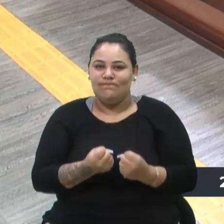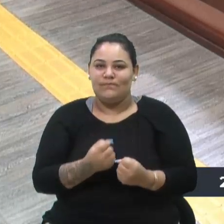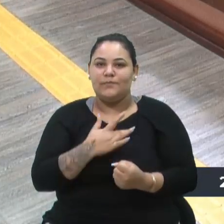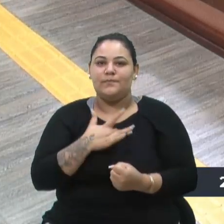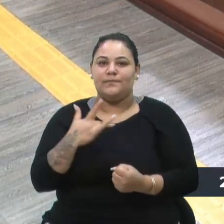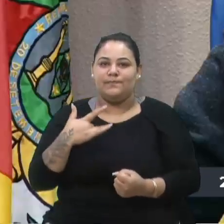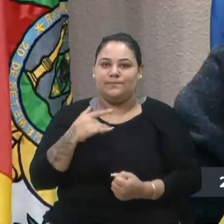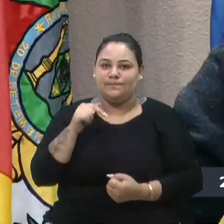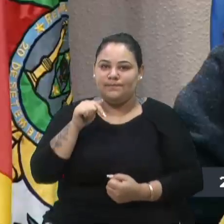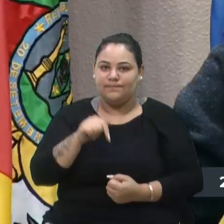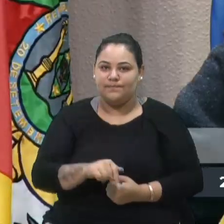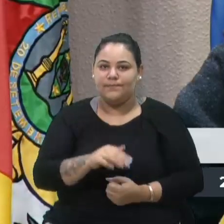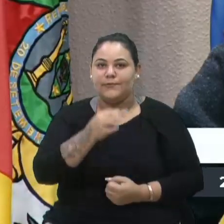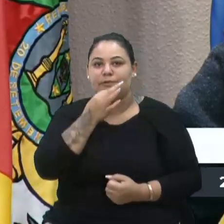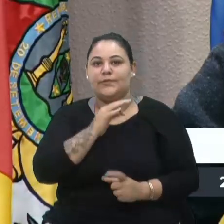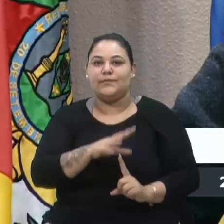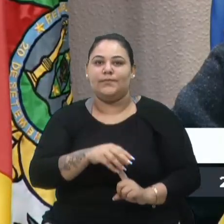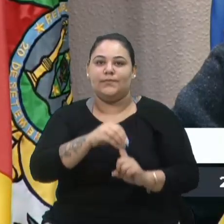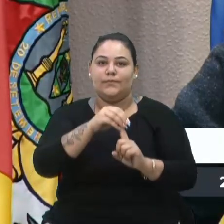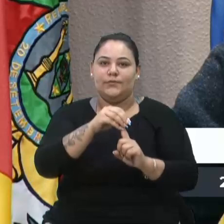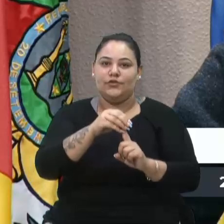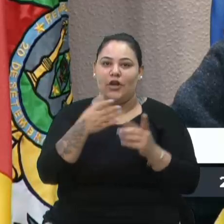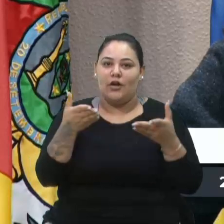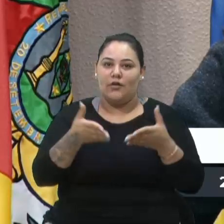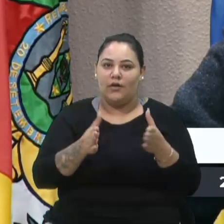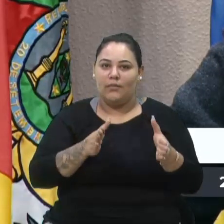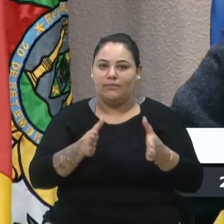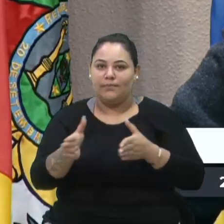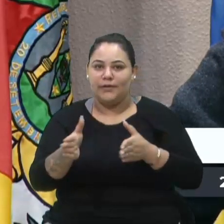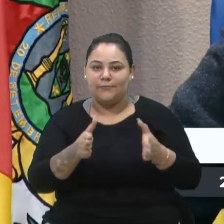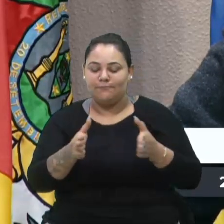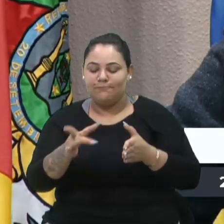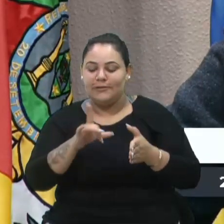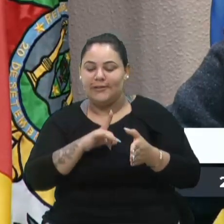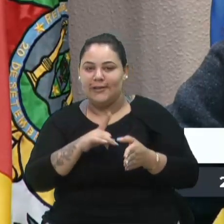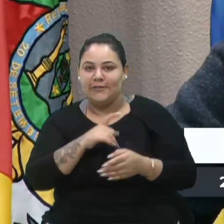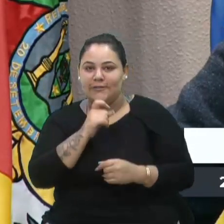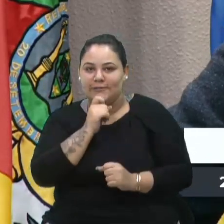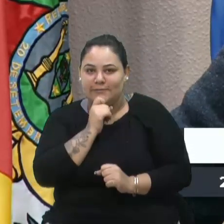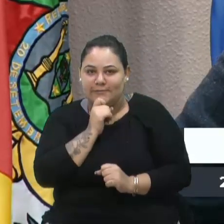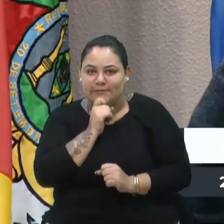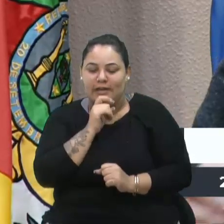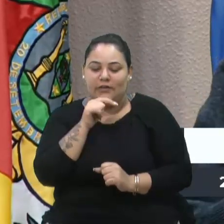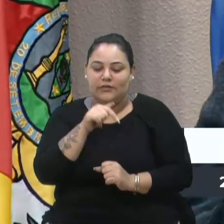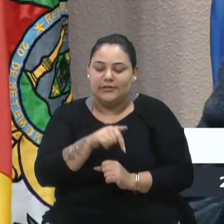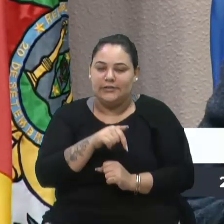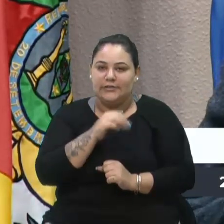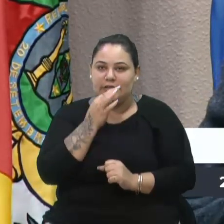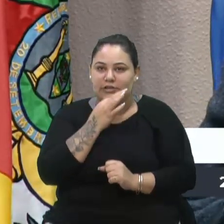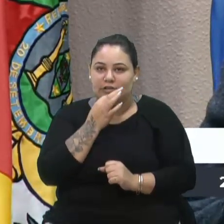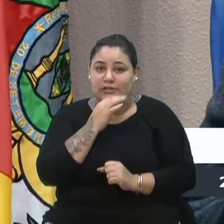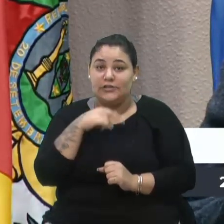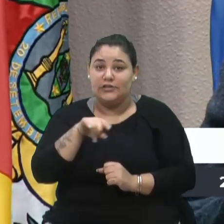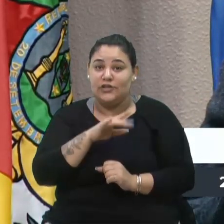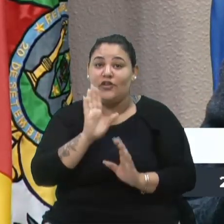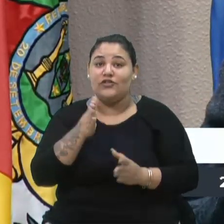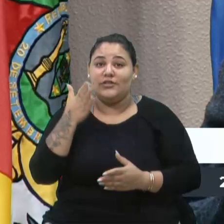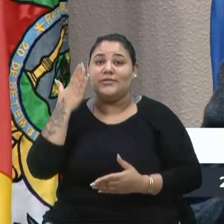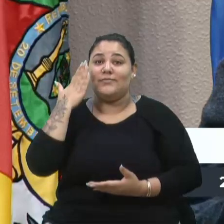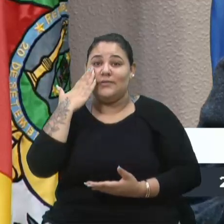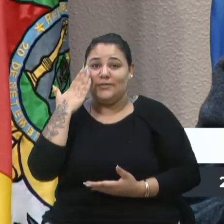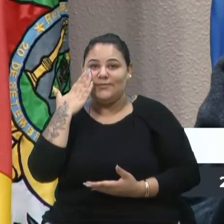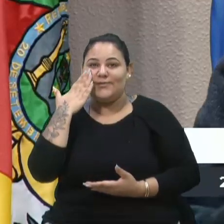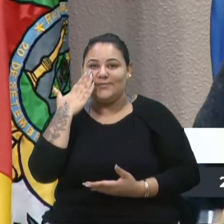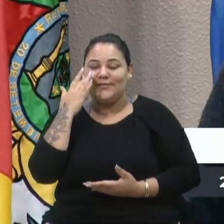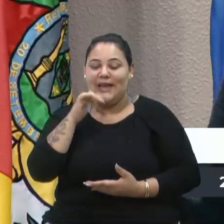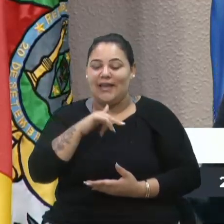saúde de Caxias do Sul, principalmente agora, num período que nós estamos chegando aí no inverno. E nós sabemos que quando chega esse momento